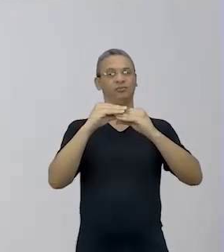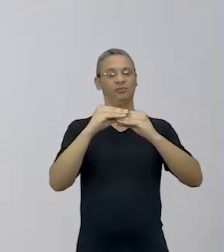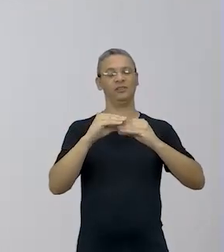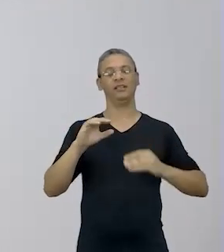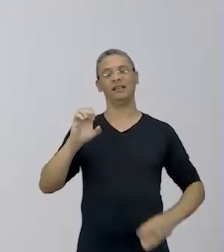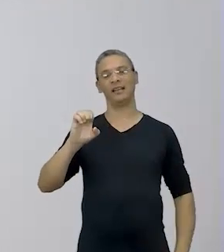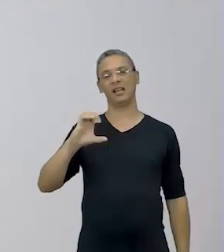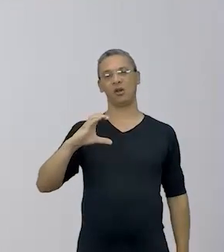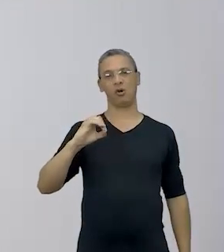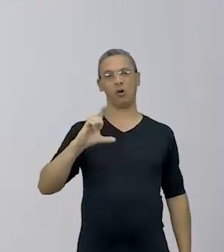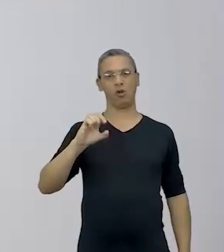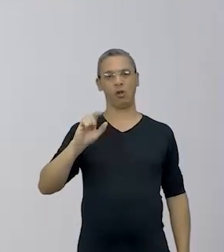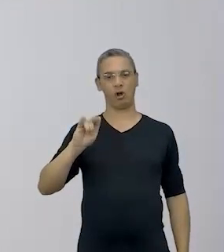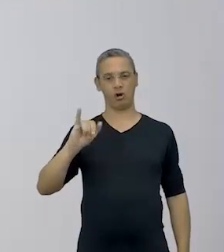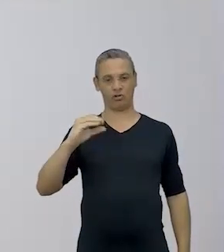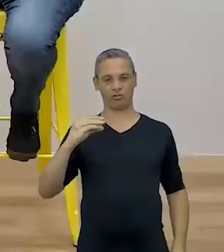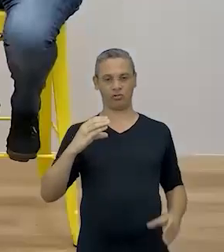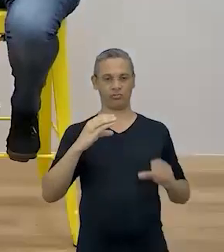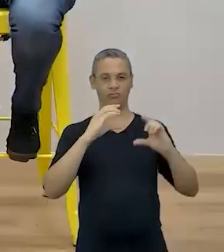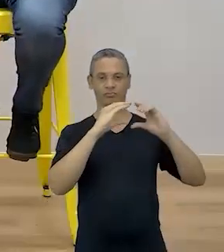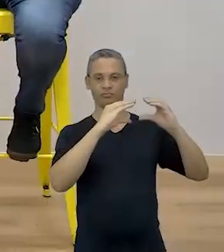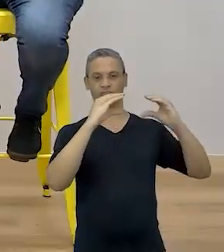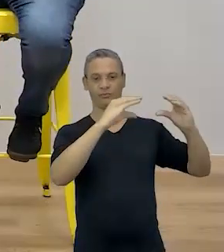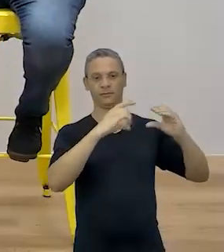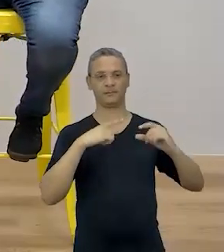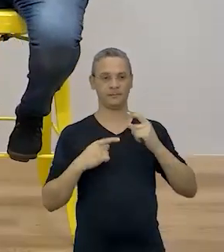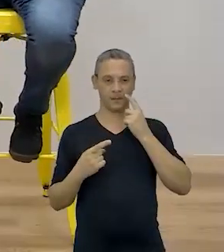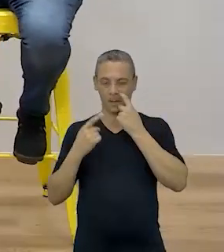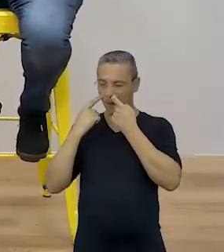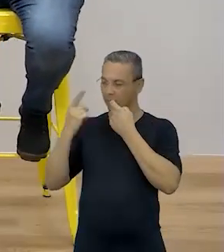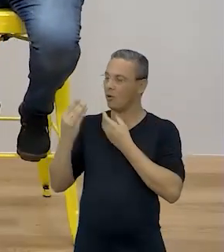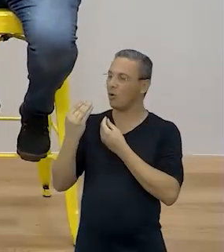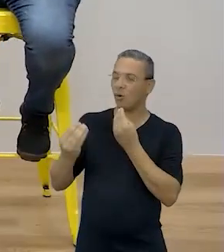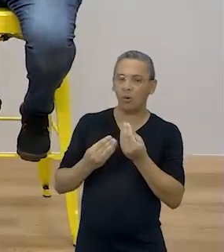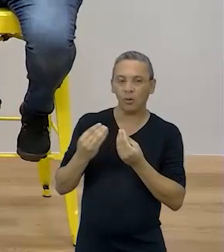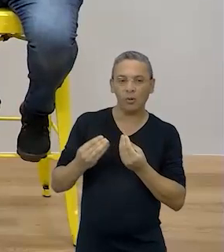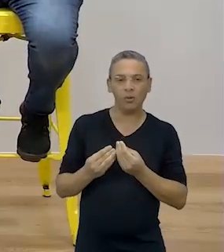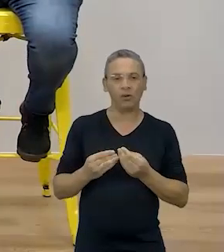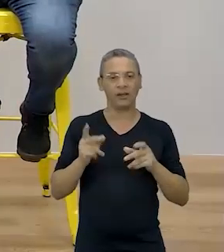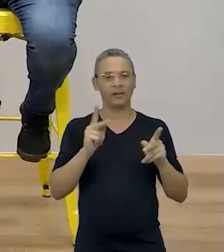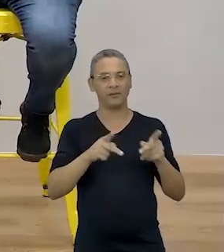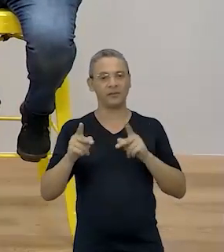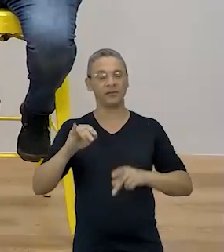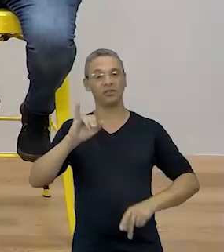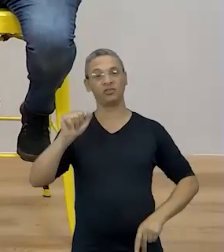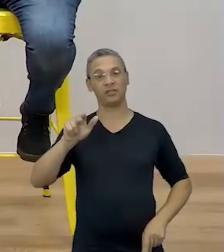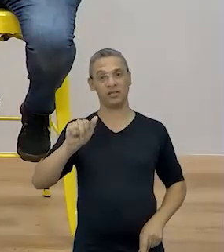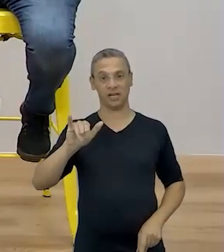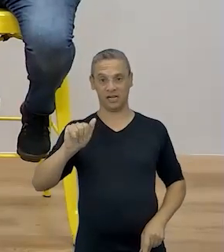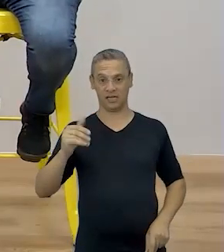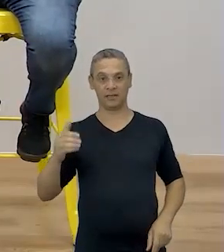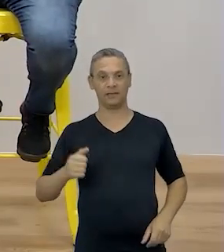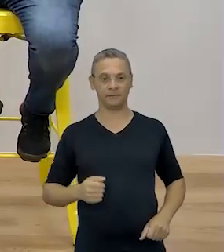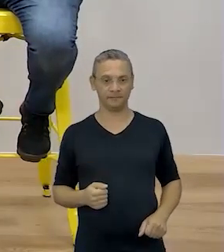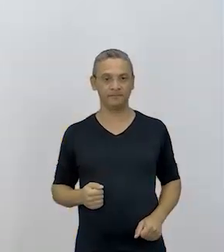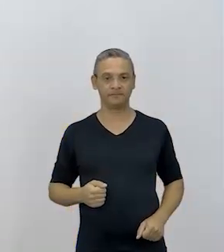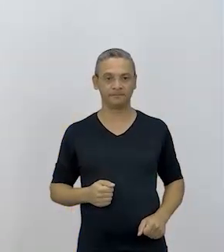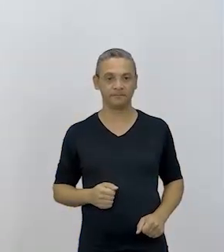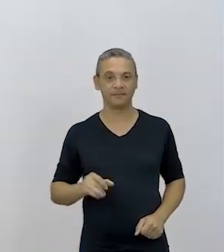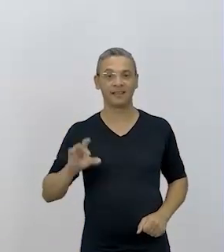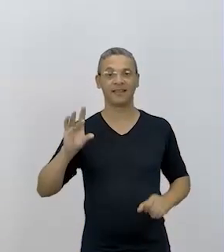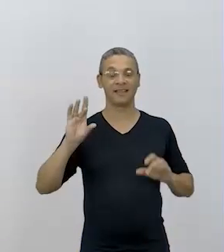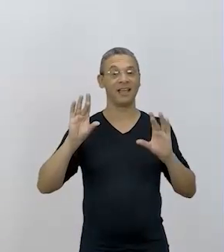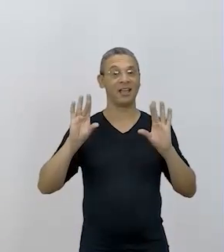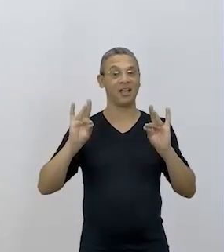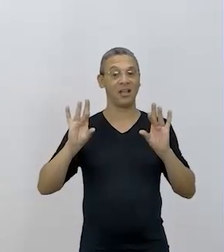ecológico, tá certo? Você gostaria de apontar alguma coisa que você viu e gostaria de já estar se coçando aí para falar ou não? A cola, A